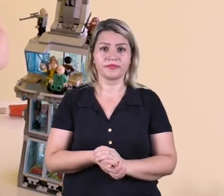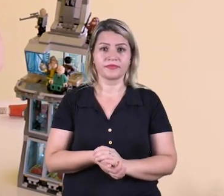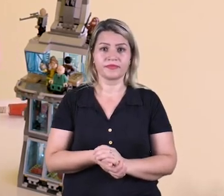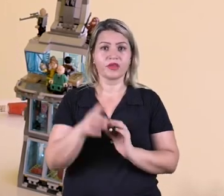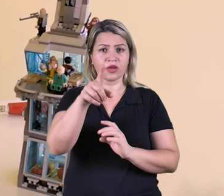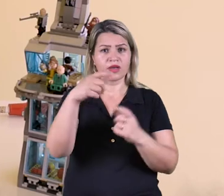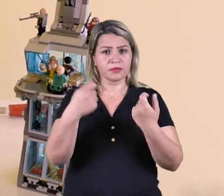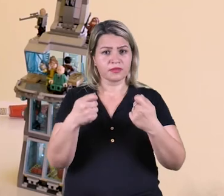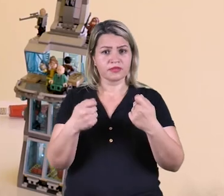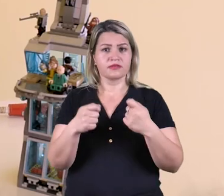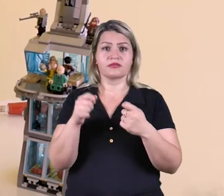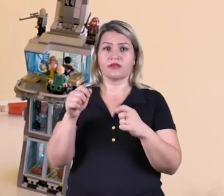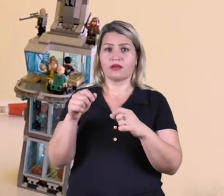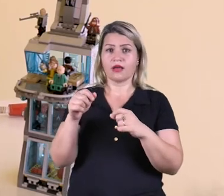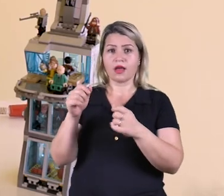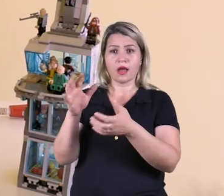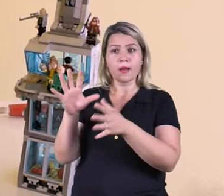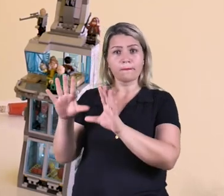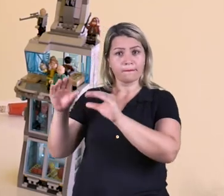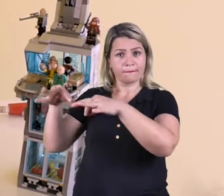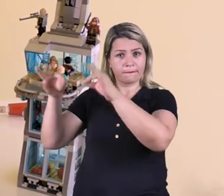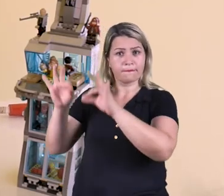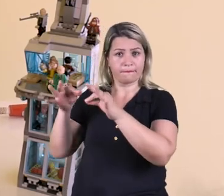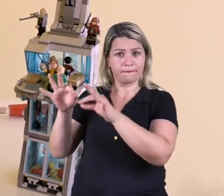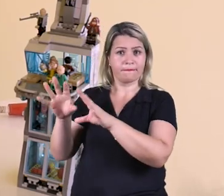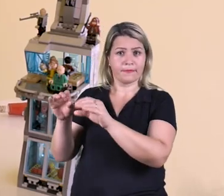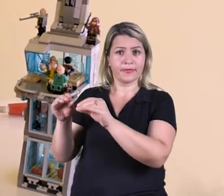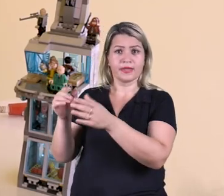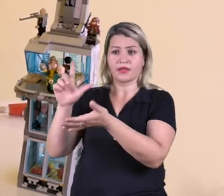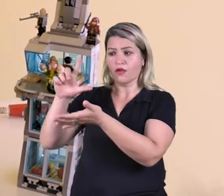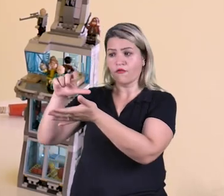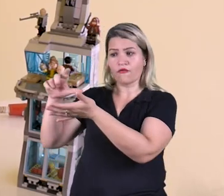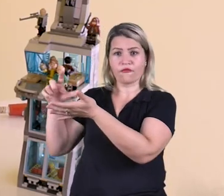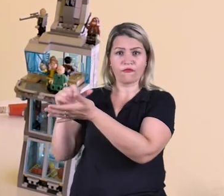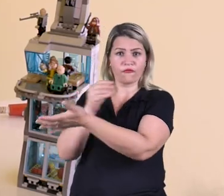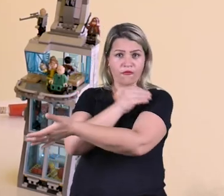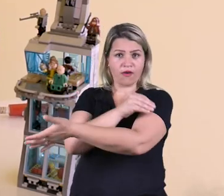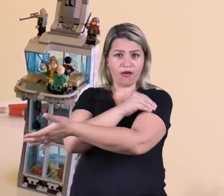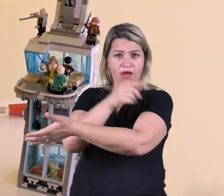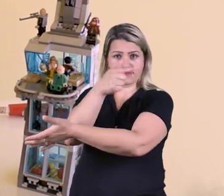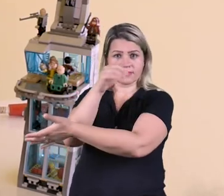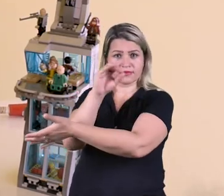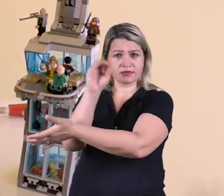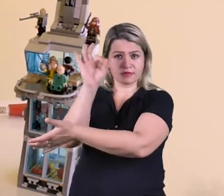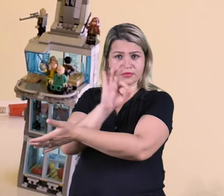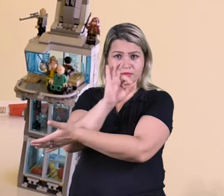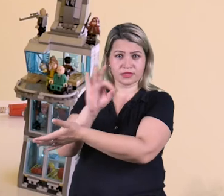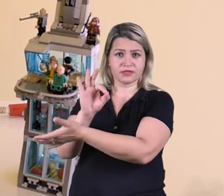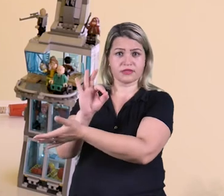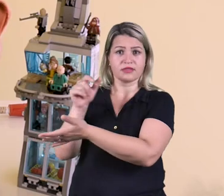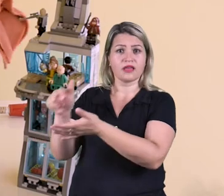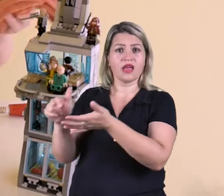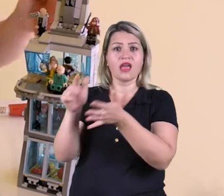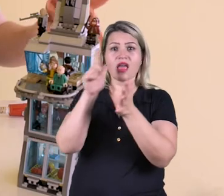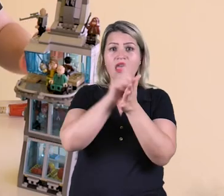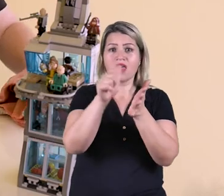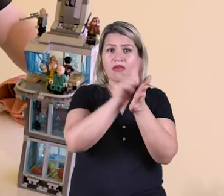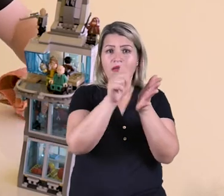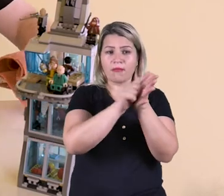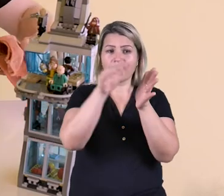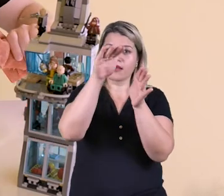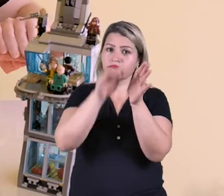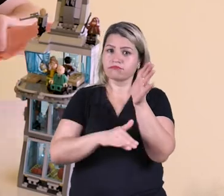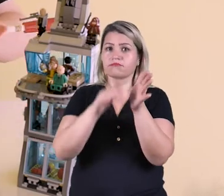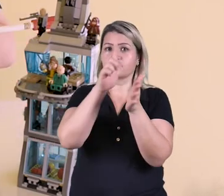Você deve pegar primeiro um pano e embeber ele em álcool 70%. E fazer a limpeza de cima para